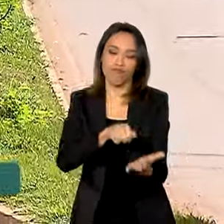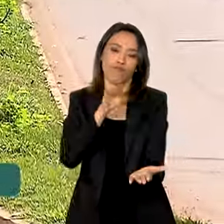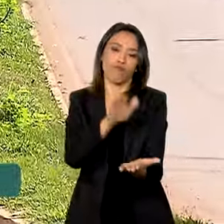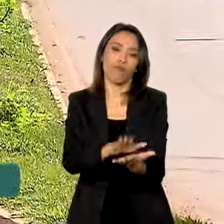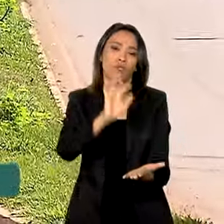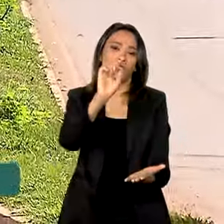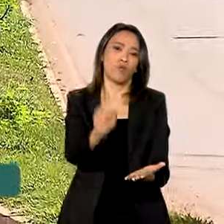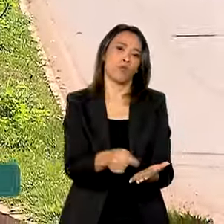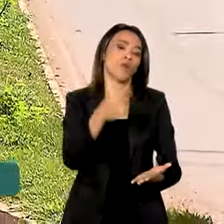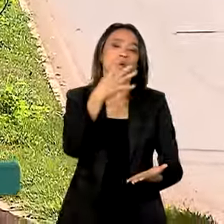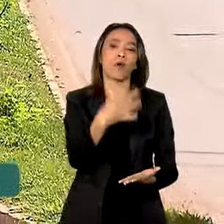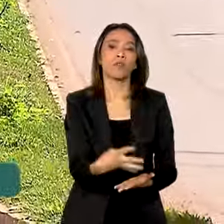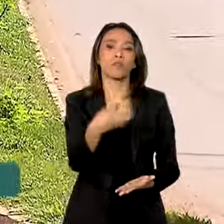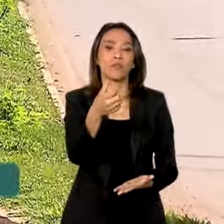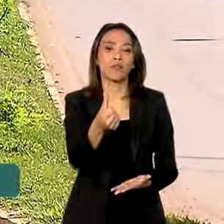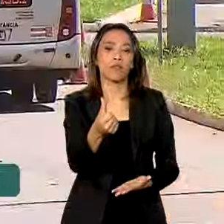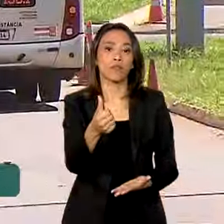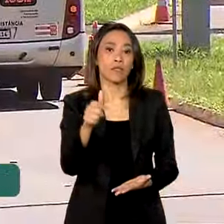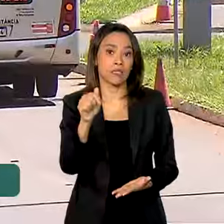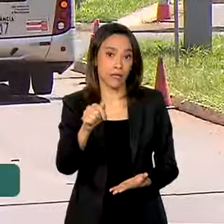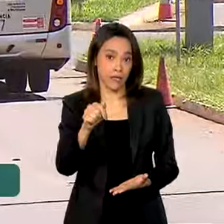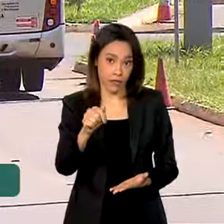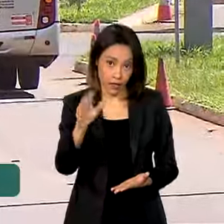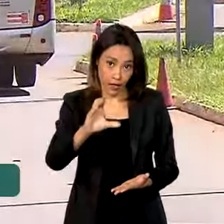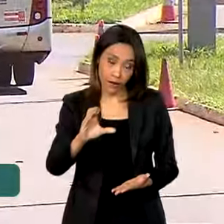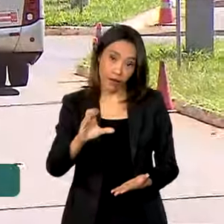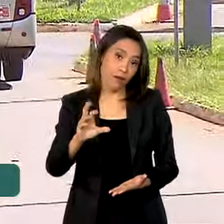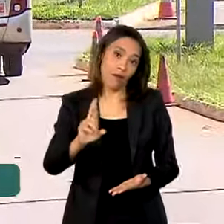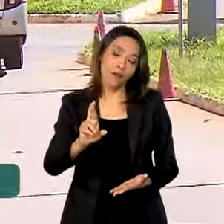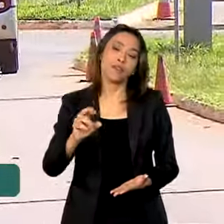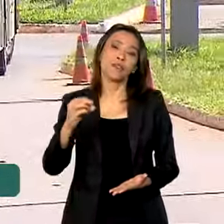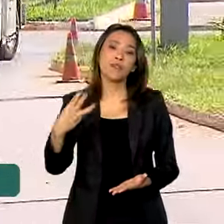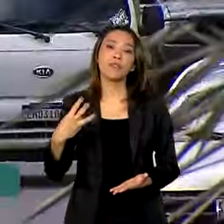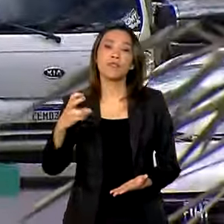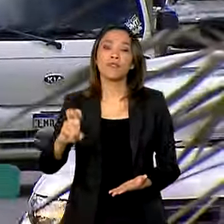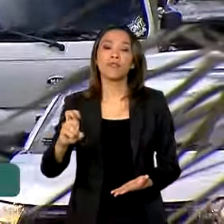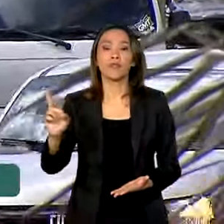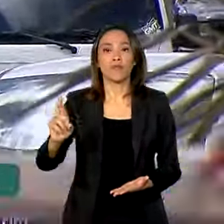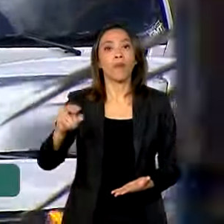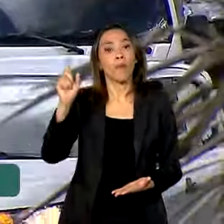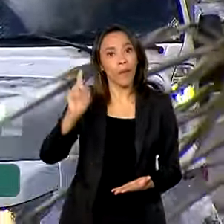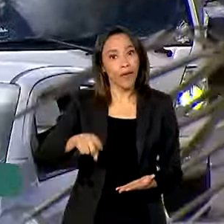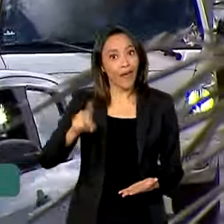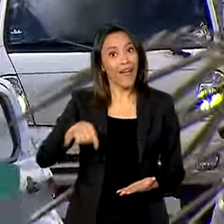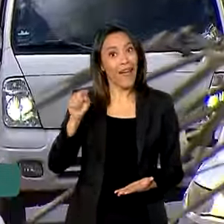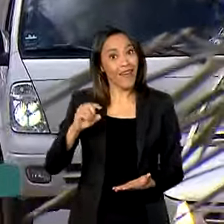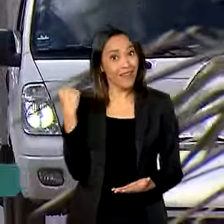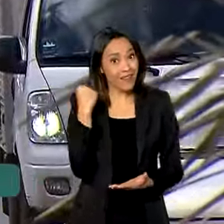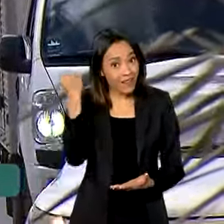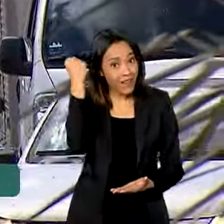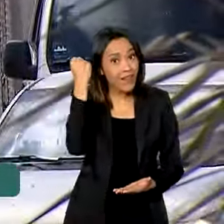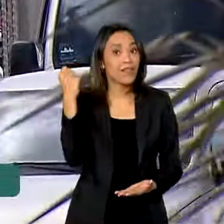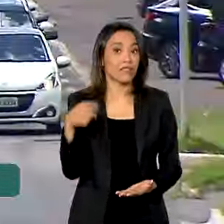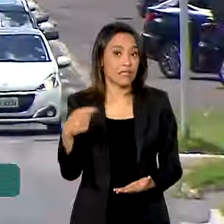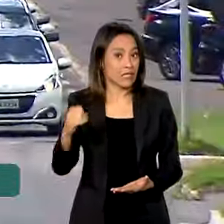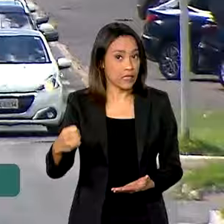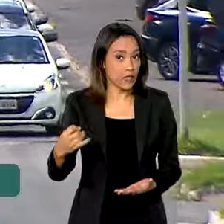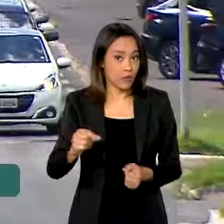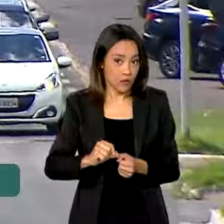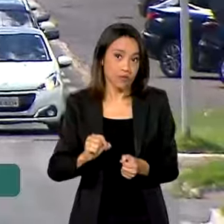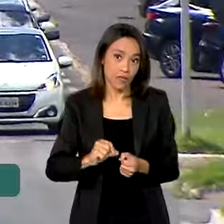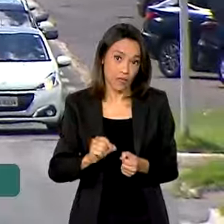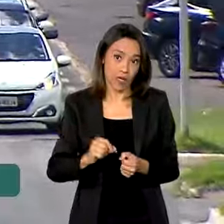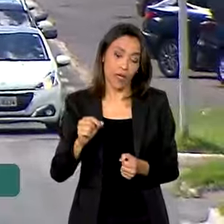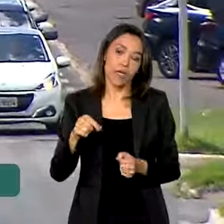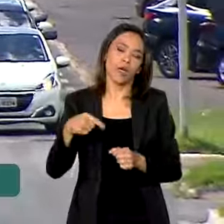.467,35, por se tratar de uma infração gravíssima, além de 7